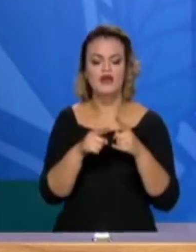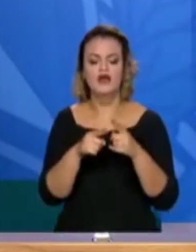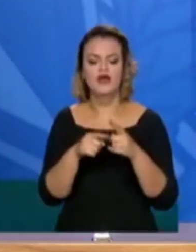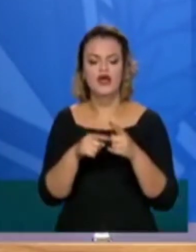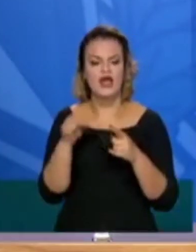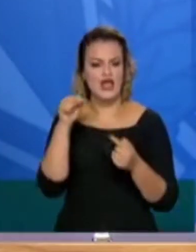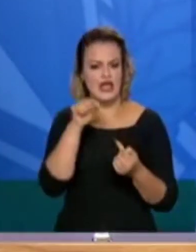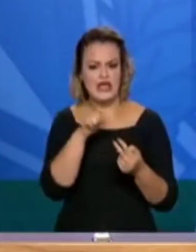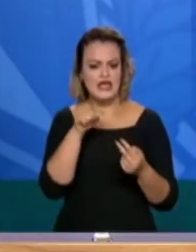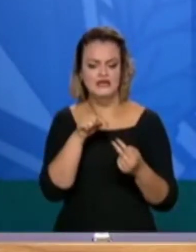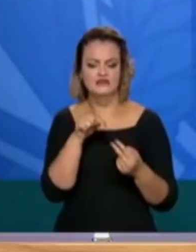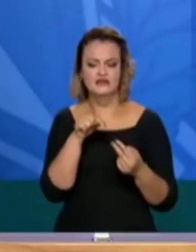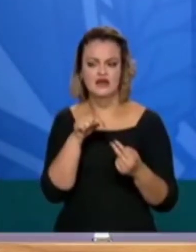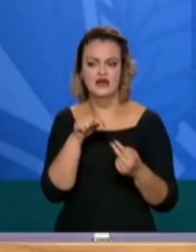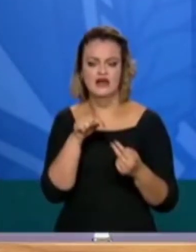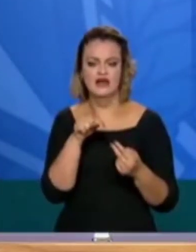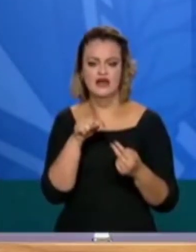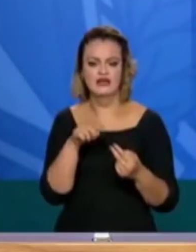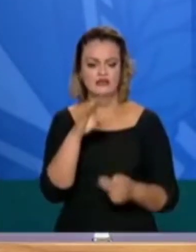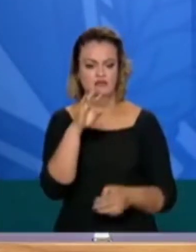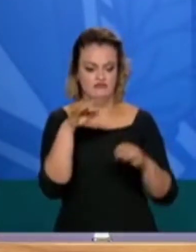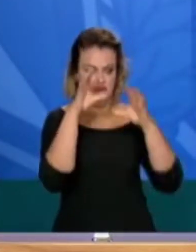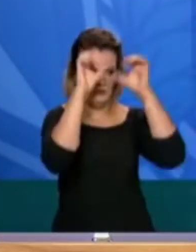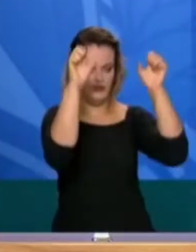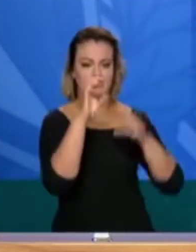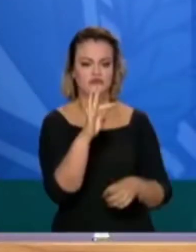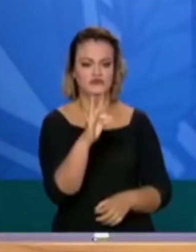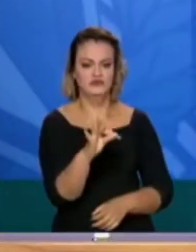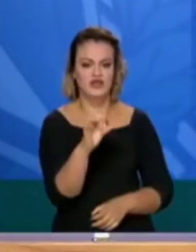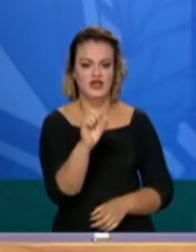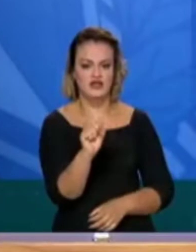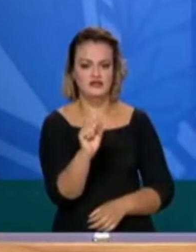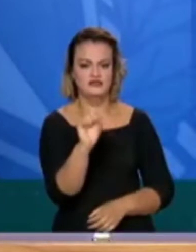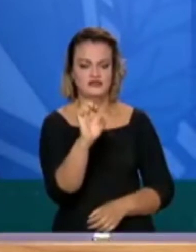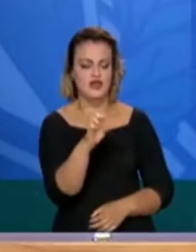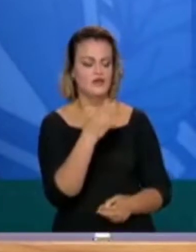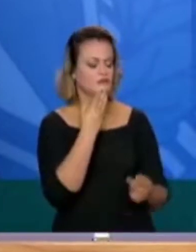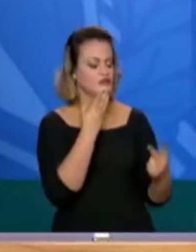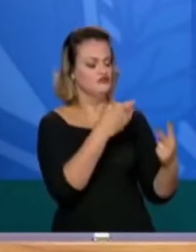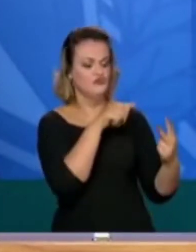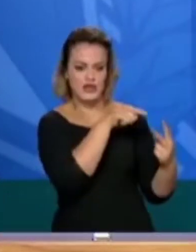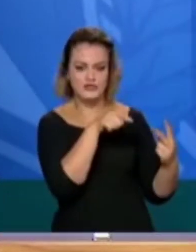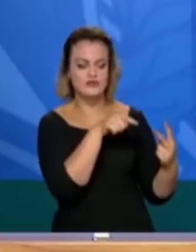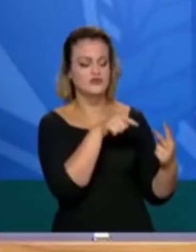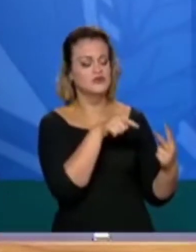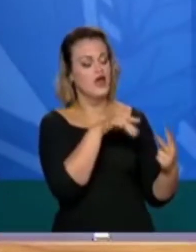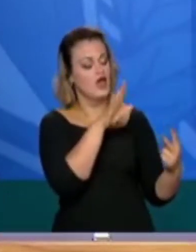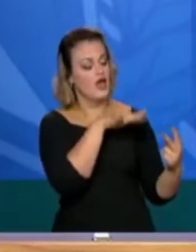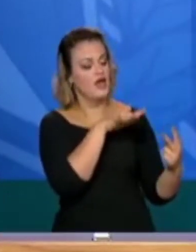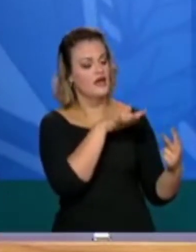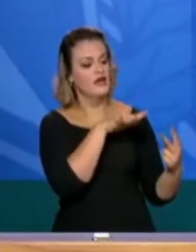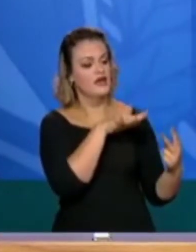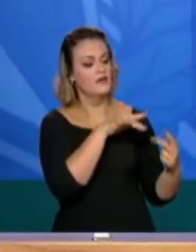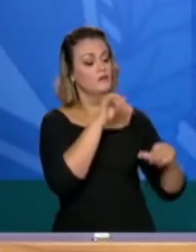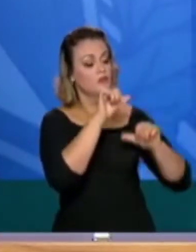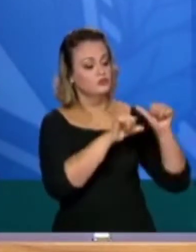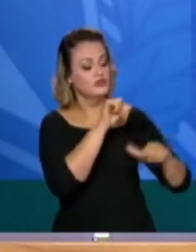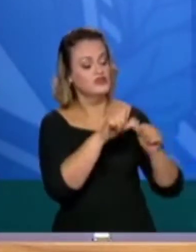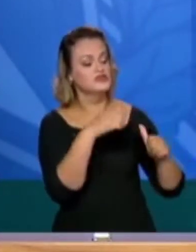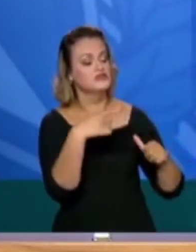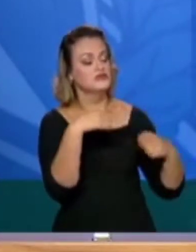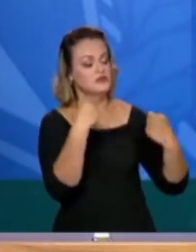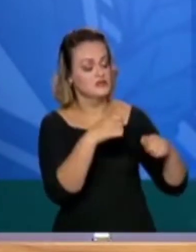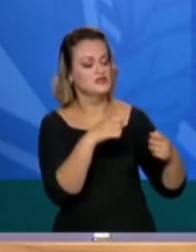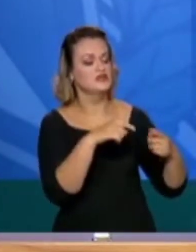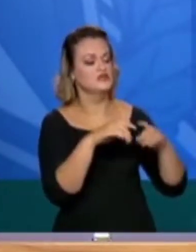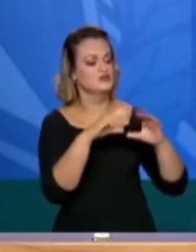um pedido do TSE para que fosse feito essas mudanças em